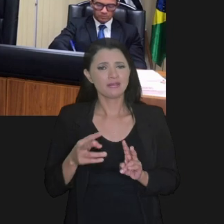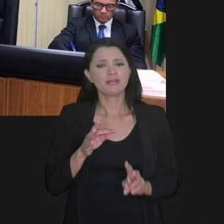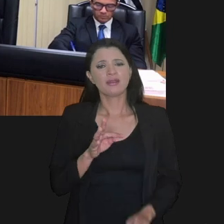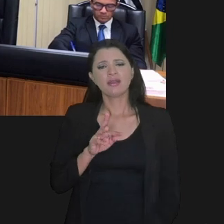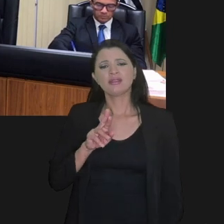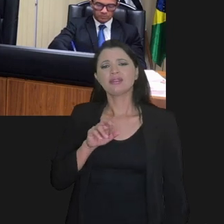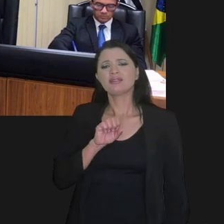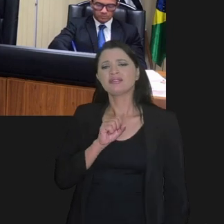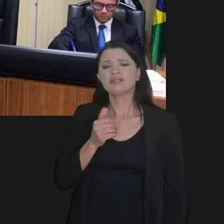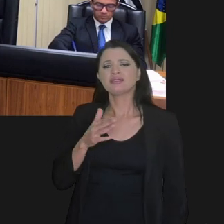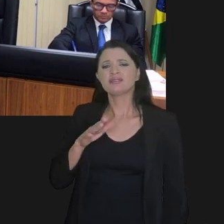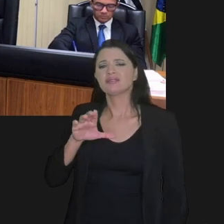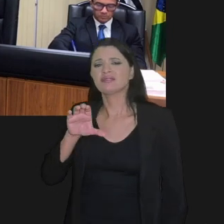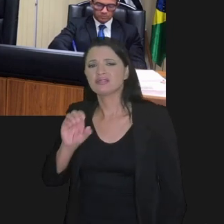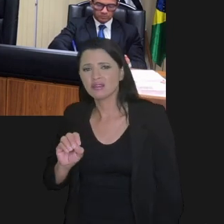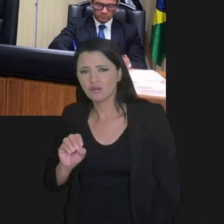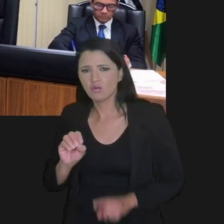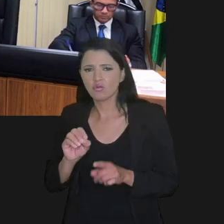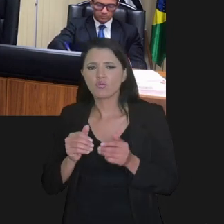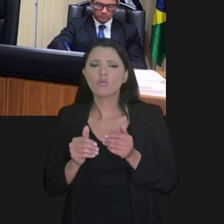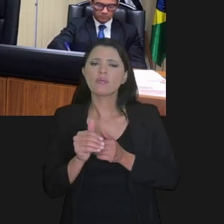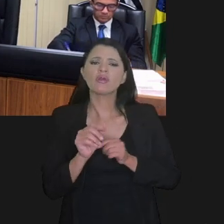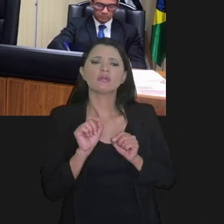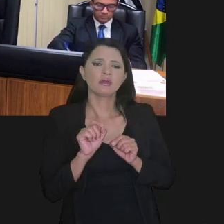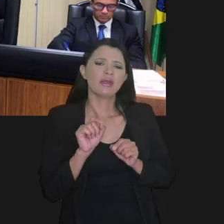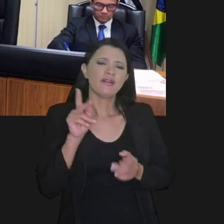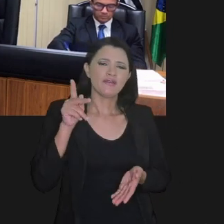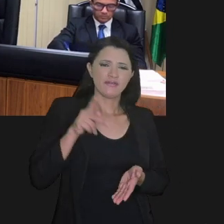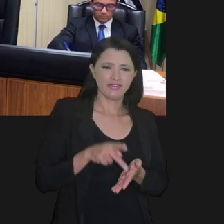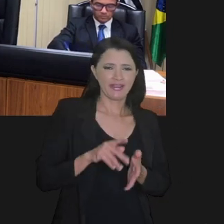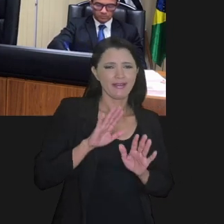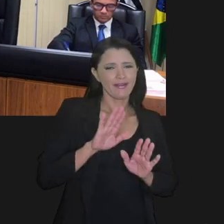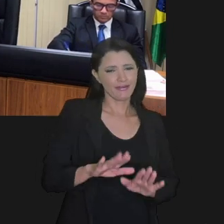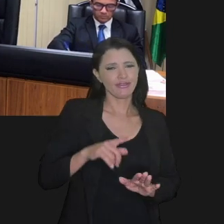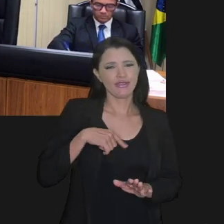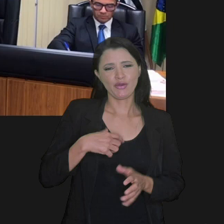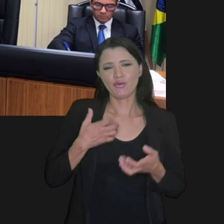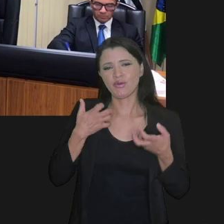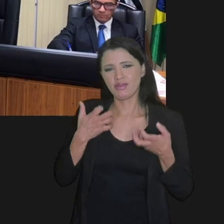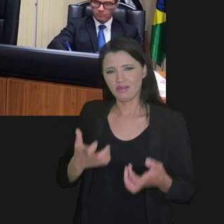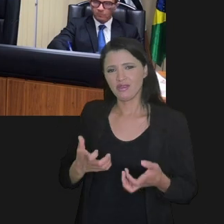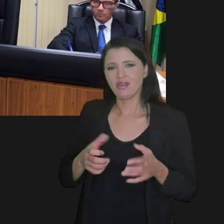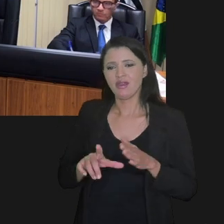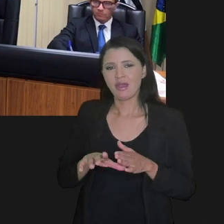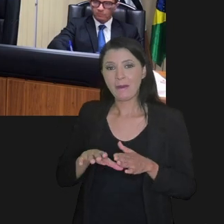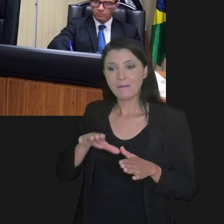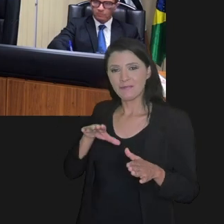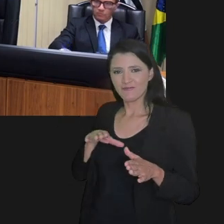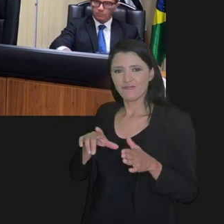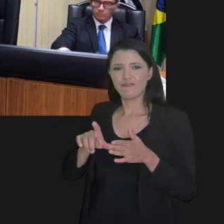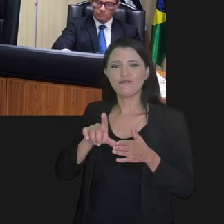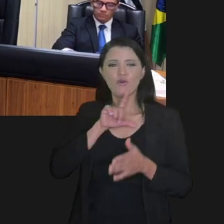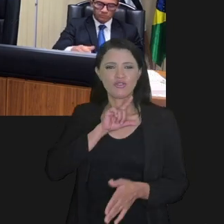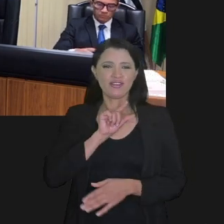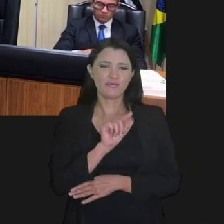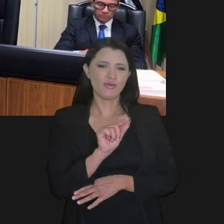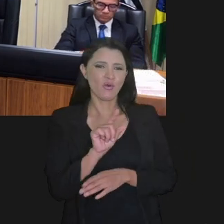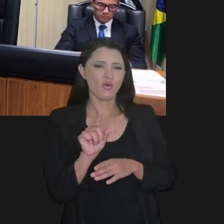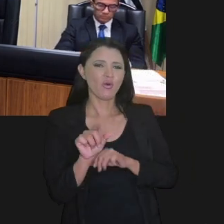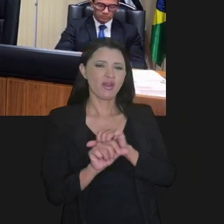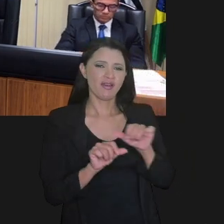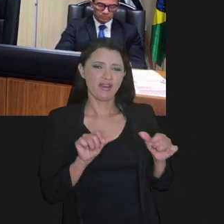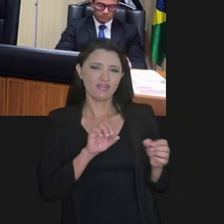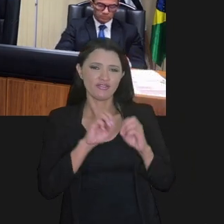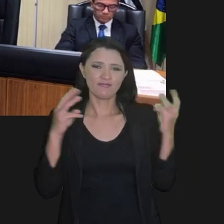Só que a transação, meus caros, ela parte... Na verdade, eu queria fazer um passinho ainda